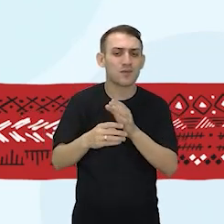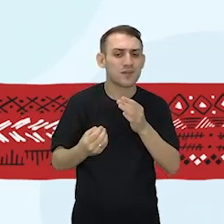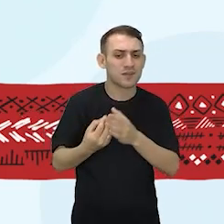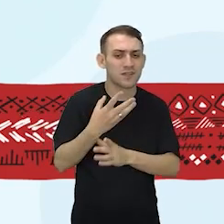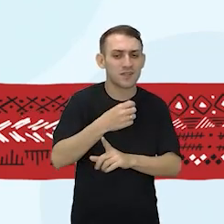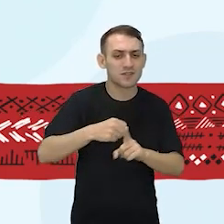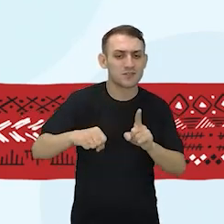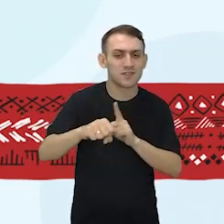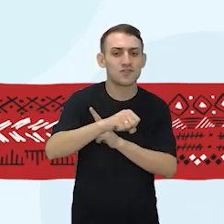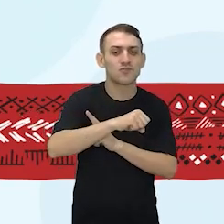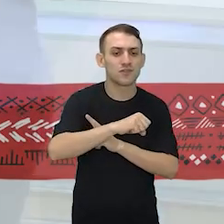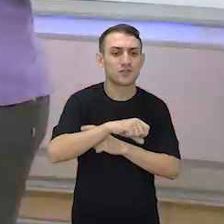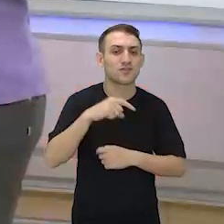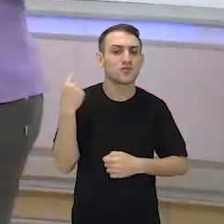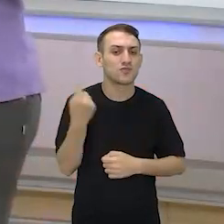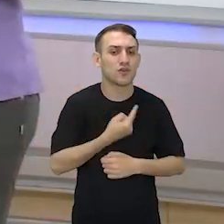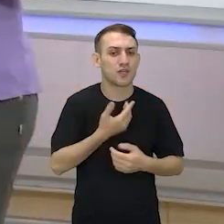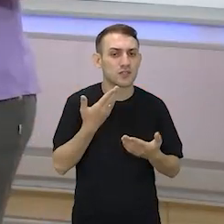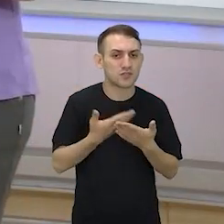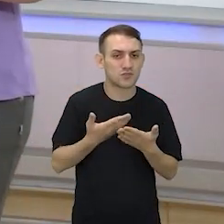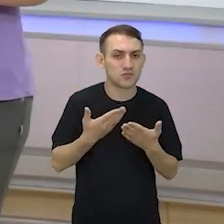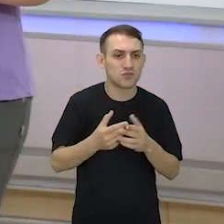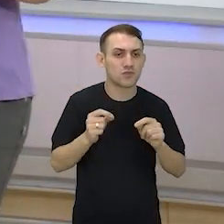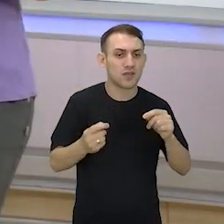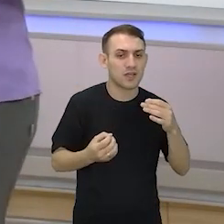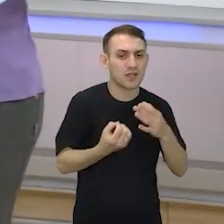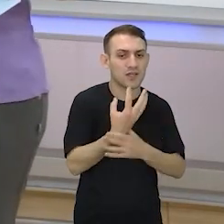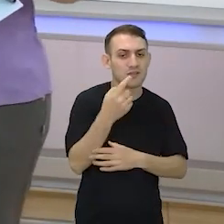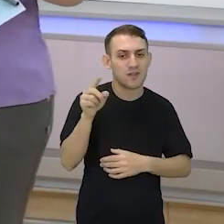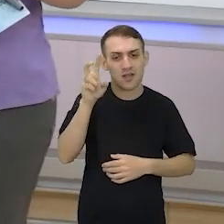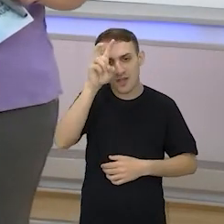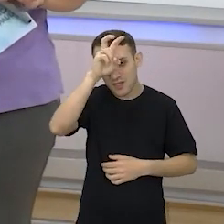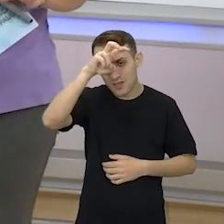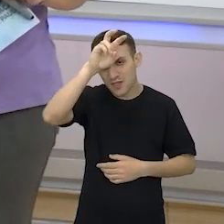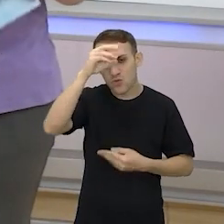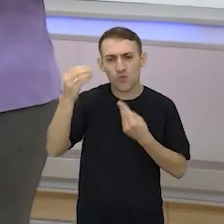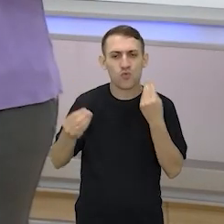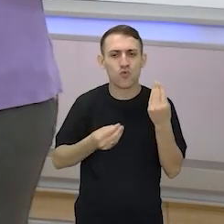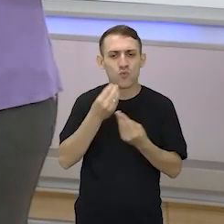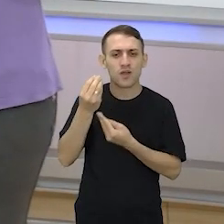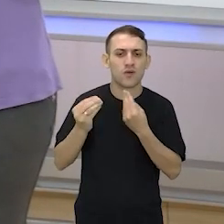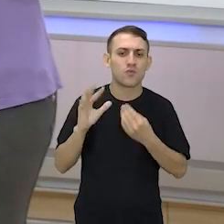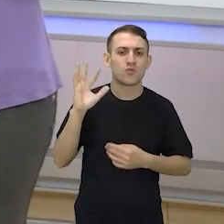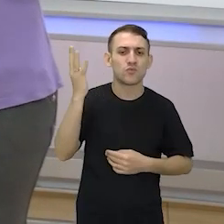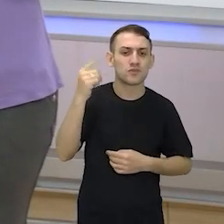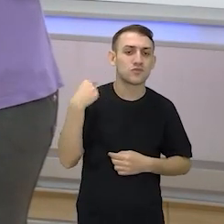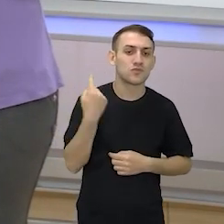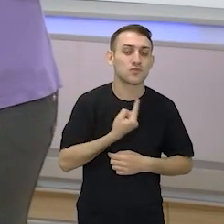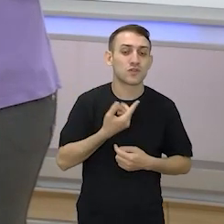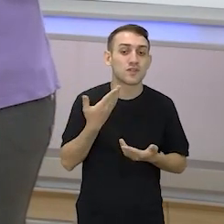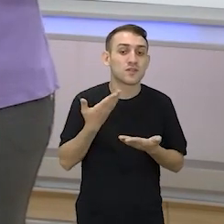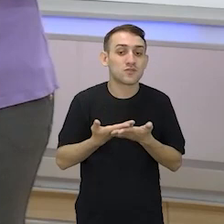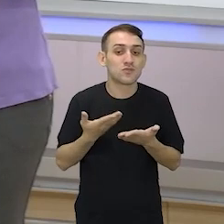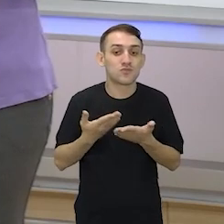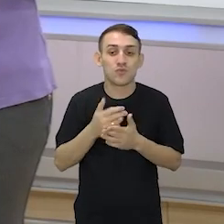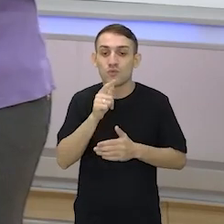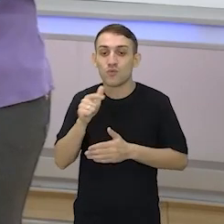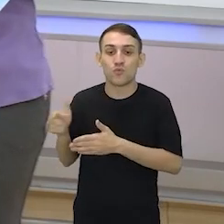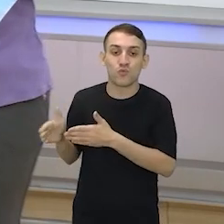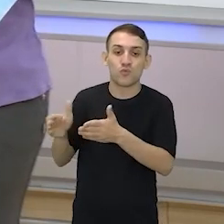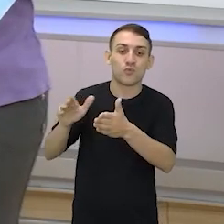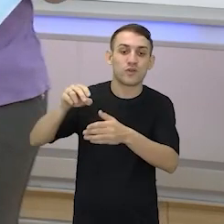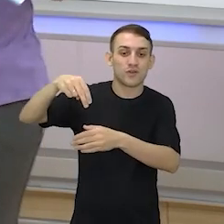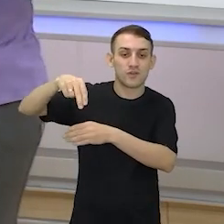sociedades? Que a gente estudou a formação do Egito, que se começou lá. Estudamos o Rio Nilo.